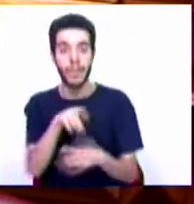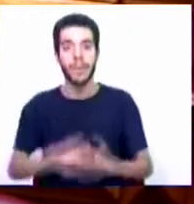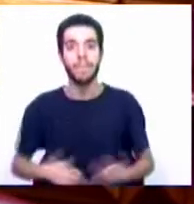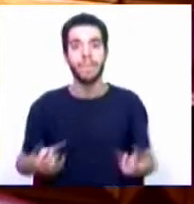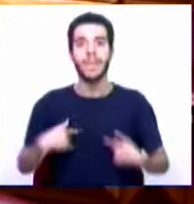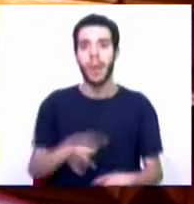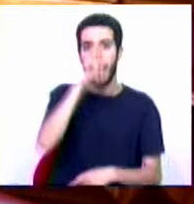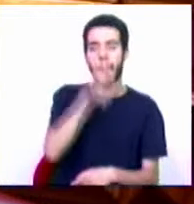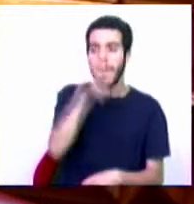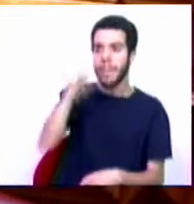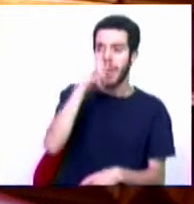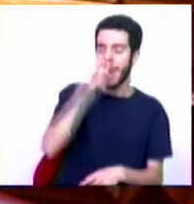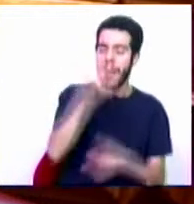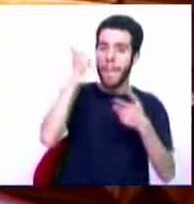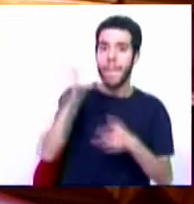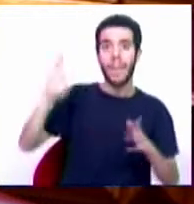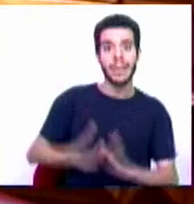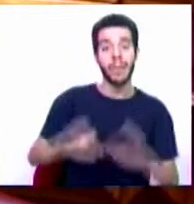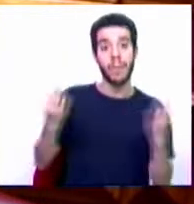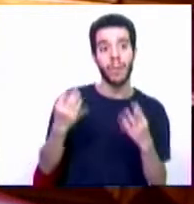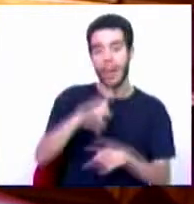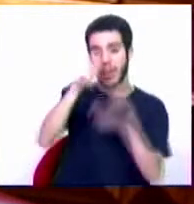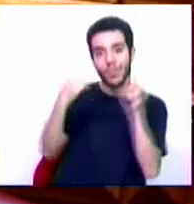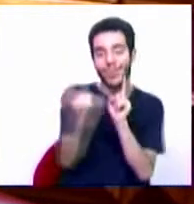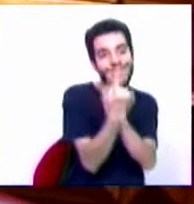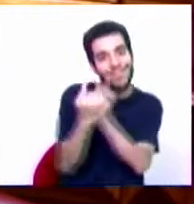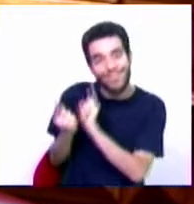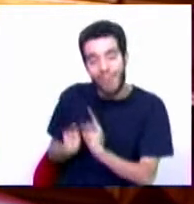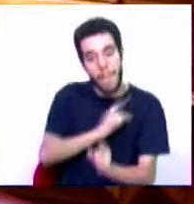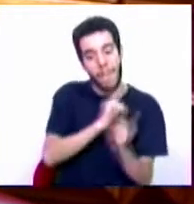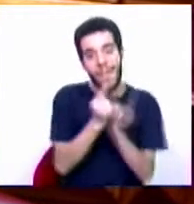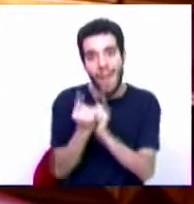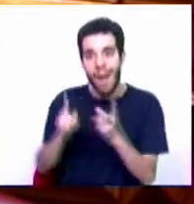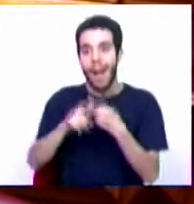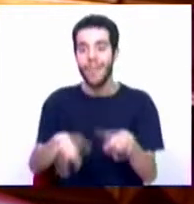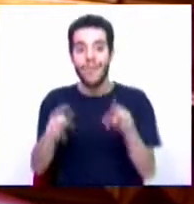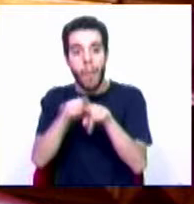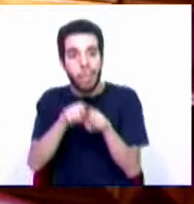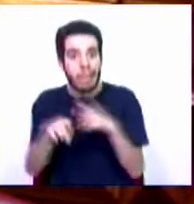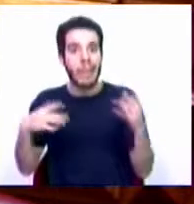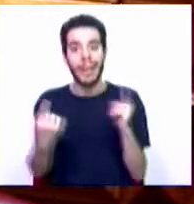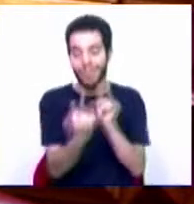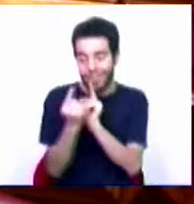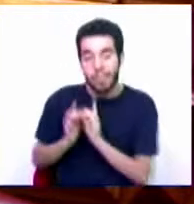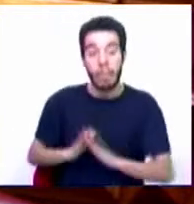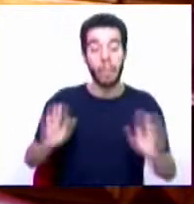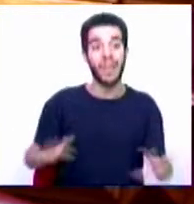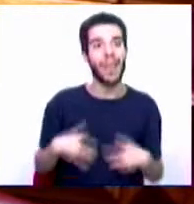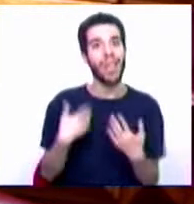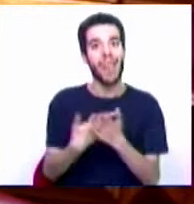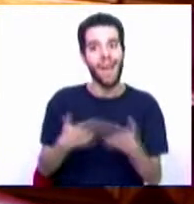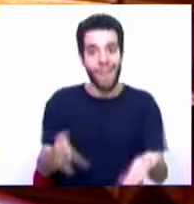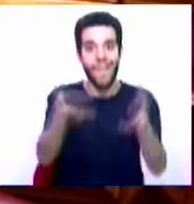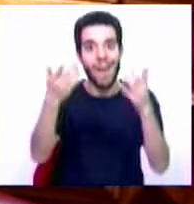sempre inesquecível para todos os que com ele privaram, na vida profissional, na vida política, a forma como o Carlos motivava